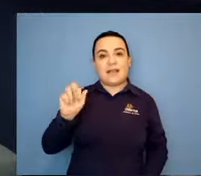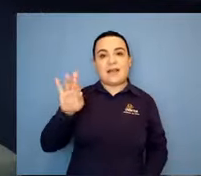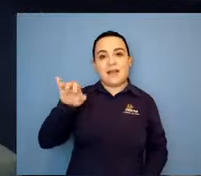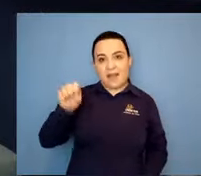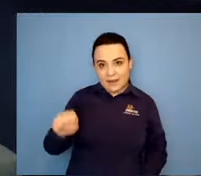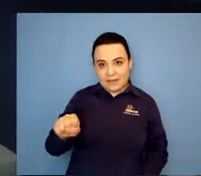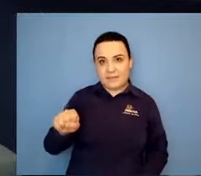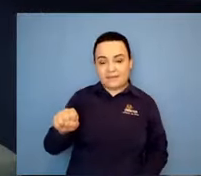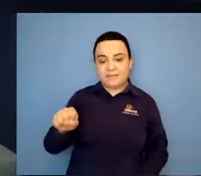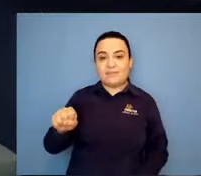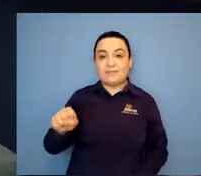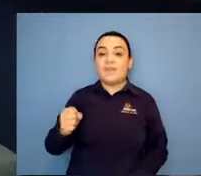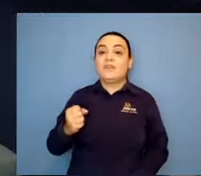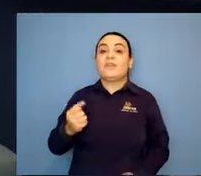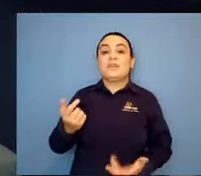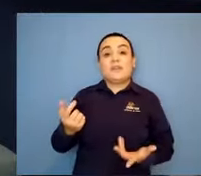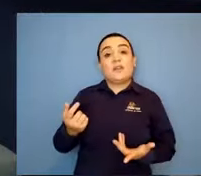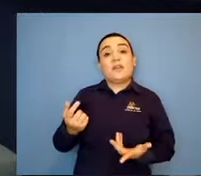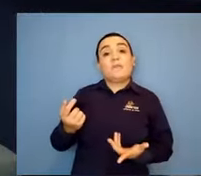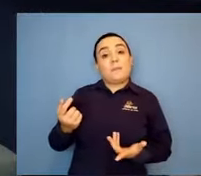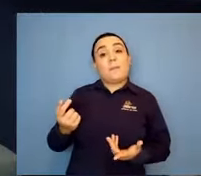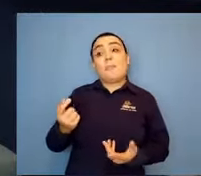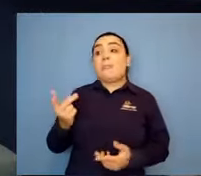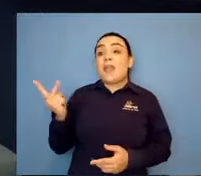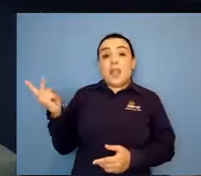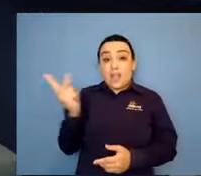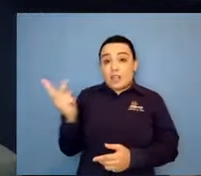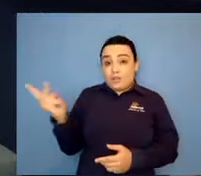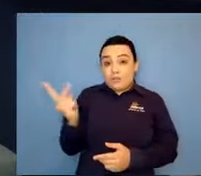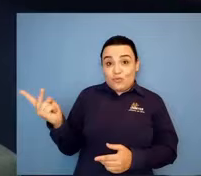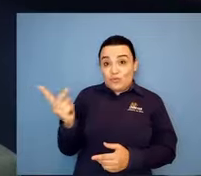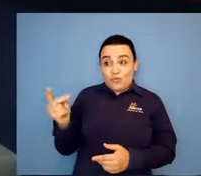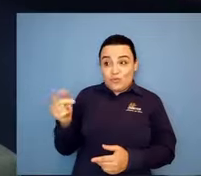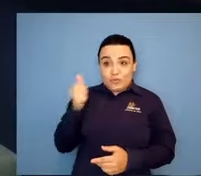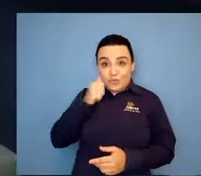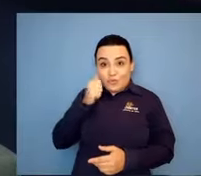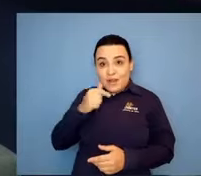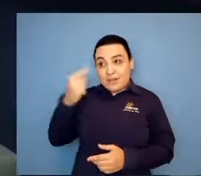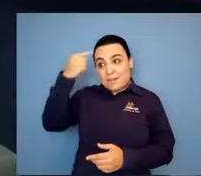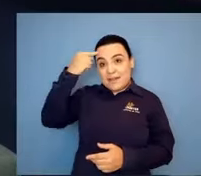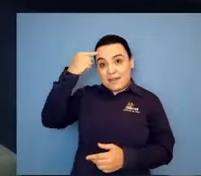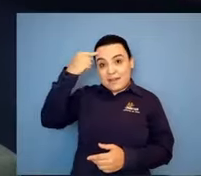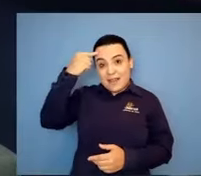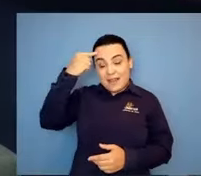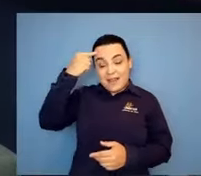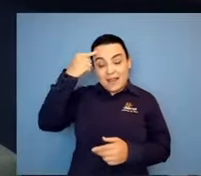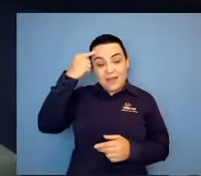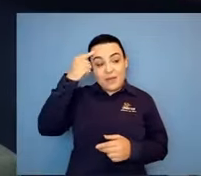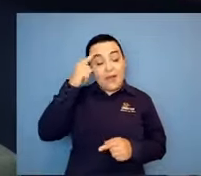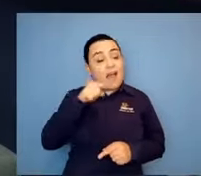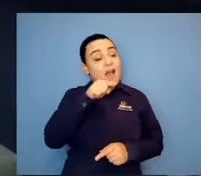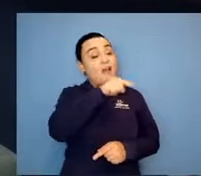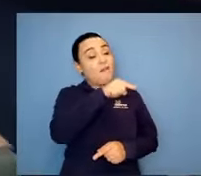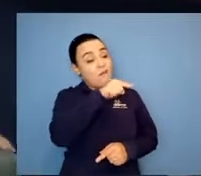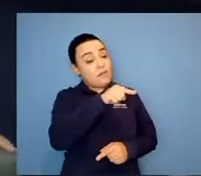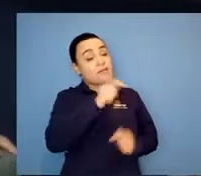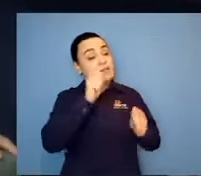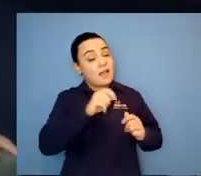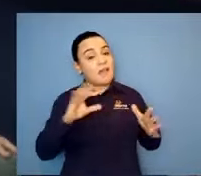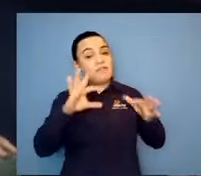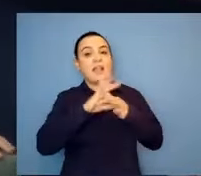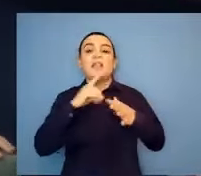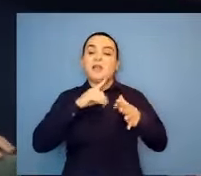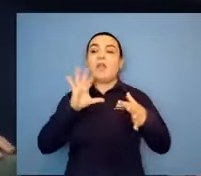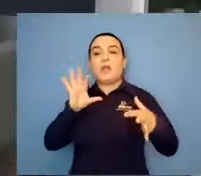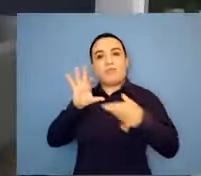pensaram em mim, né? Então, eu sigo em frente lá. Então, fazendo tudo isso com a Aliança, com o Instituto e agora com a